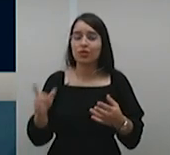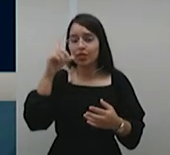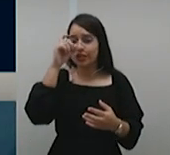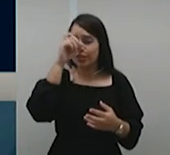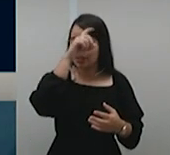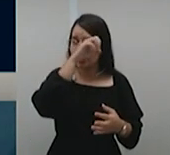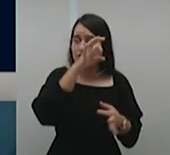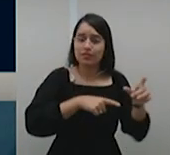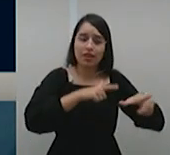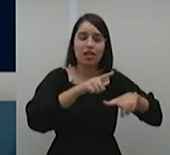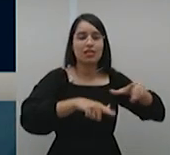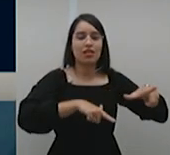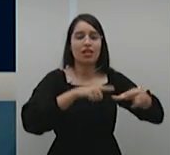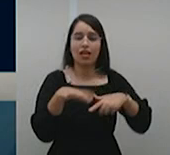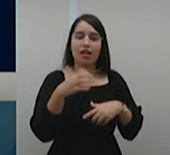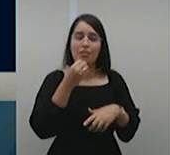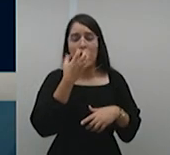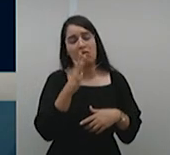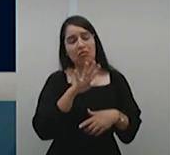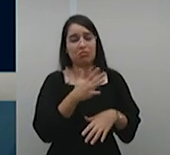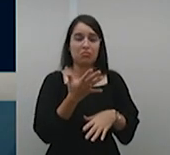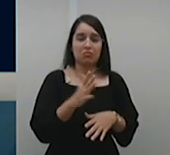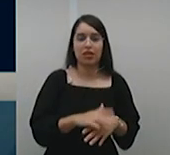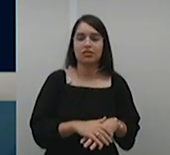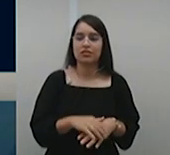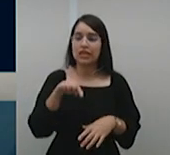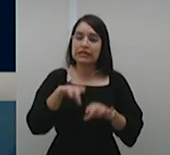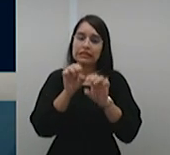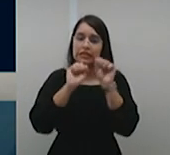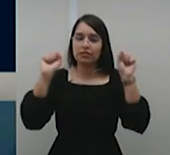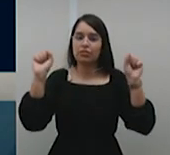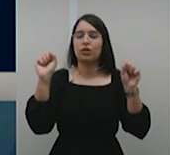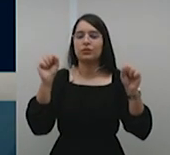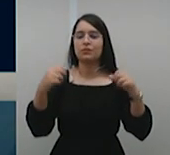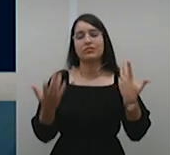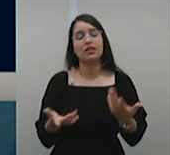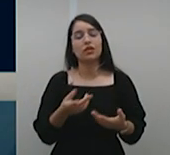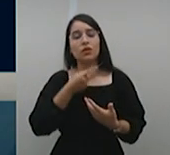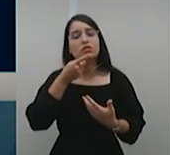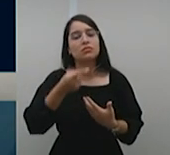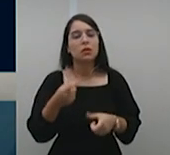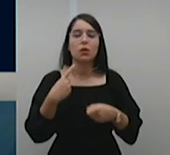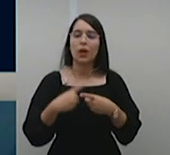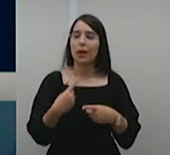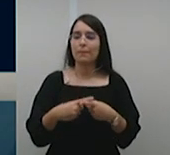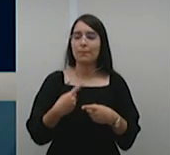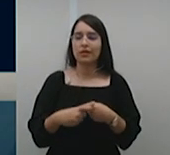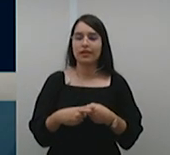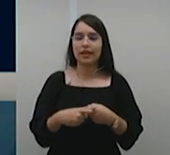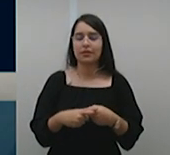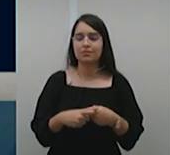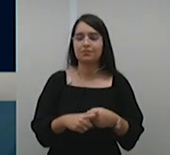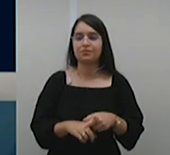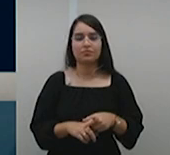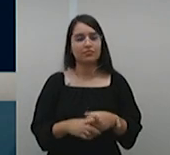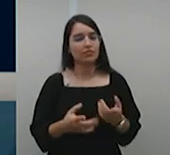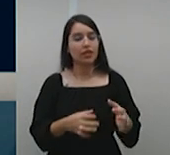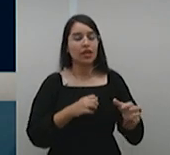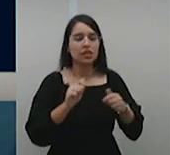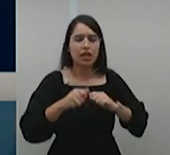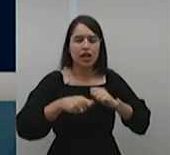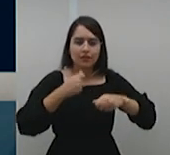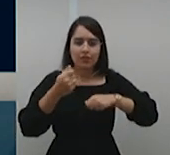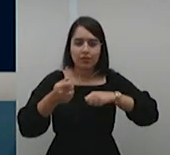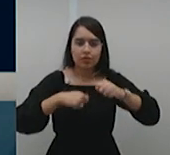prestado neste tribunal. Eu digo isso porque nós vimos nas últimas administrações